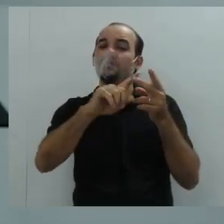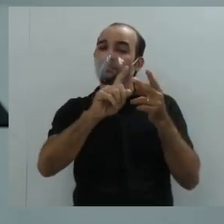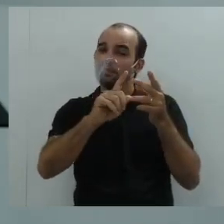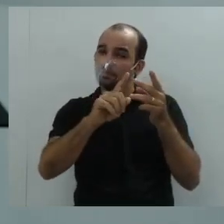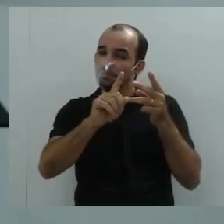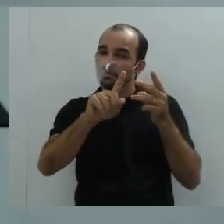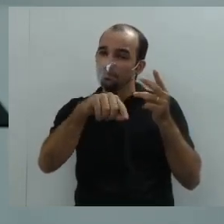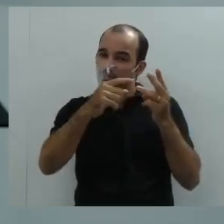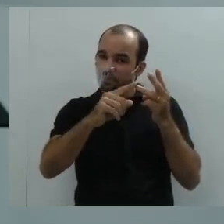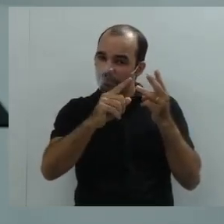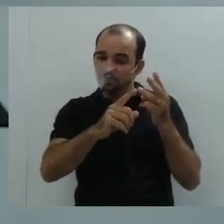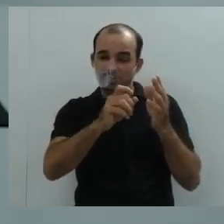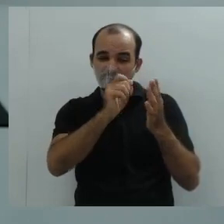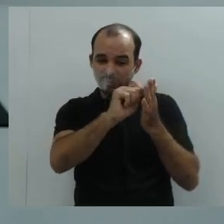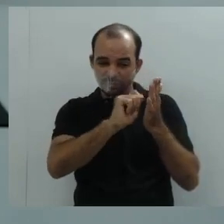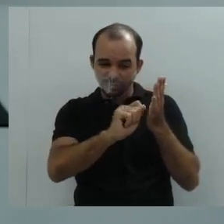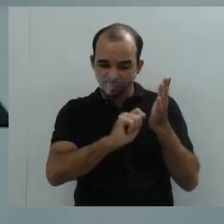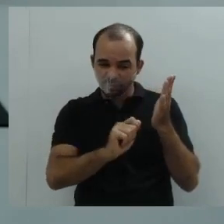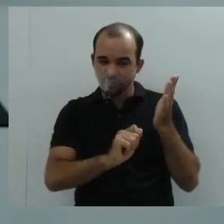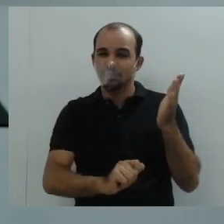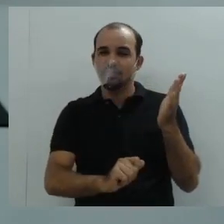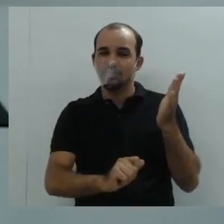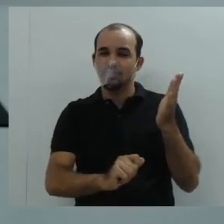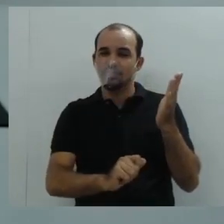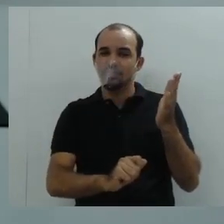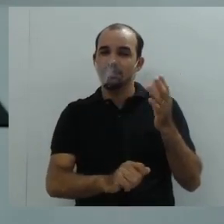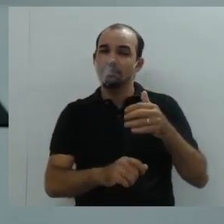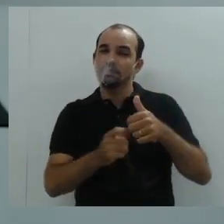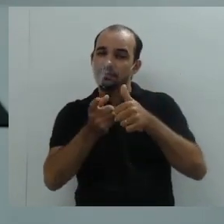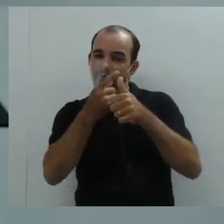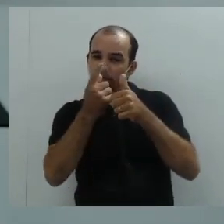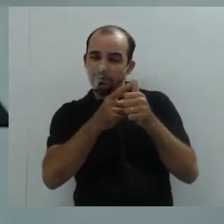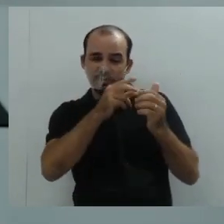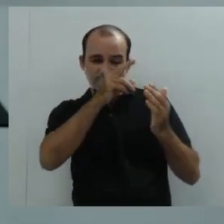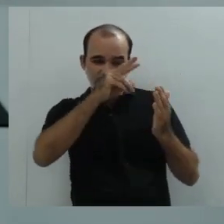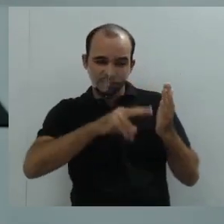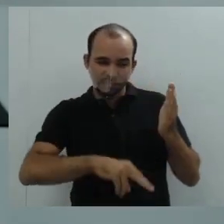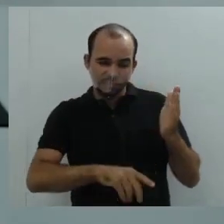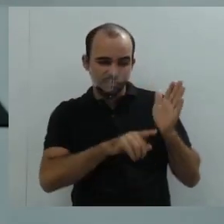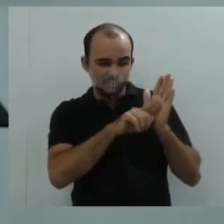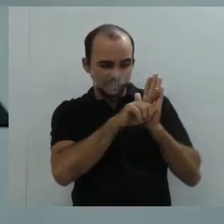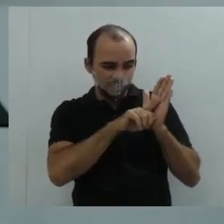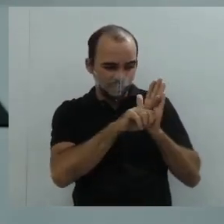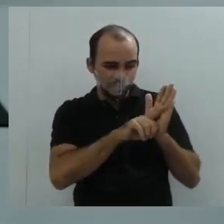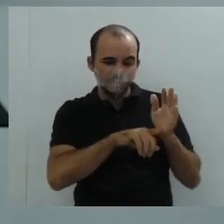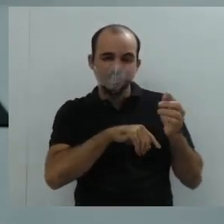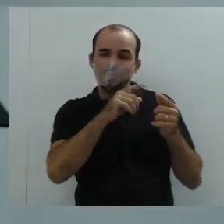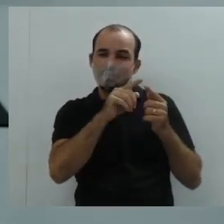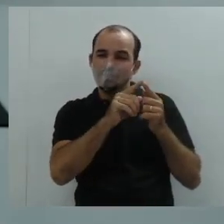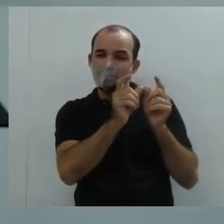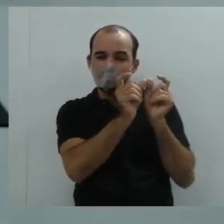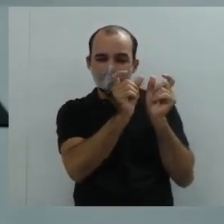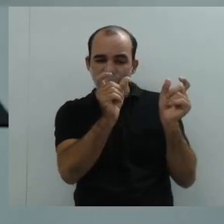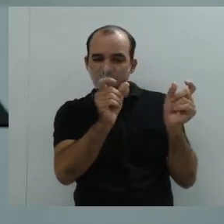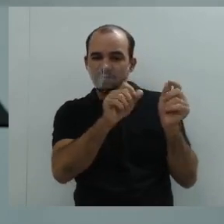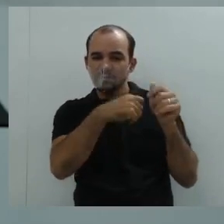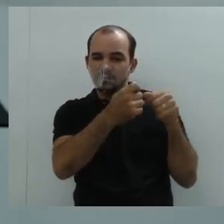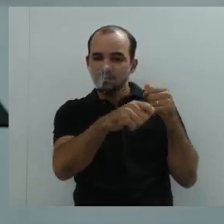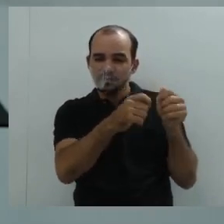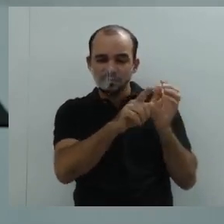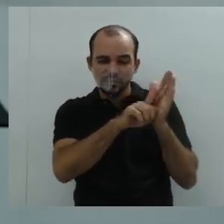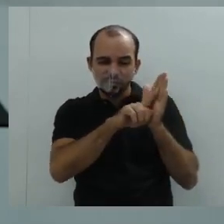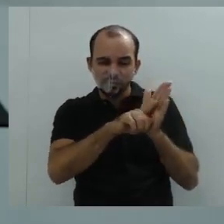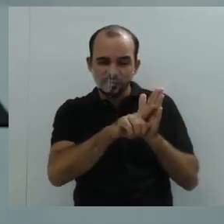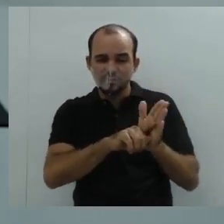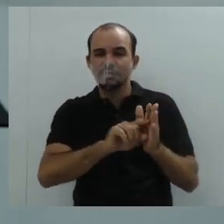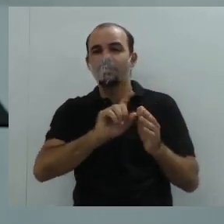pesquisa, a gente ouve o que as pessoas, os especialistas, têm a nos dizer. Aí, então, a gente pode falar